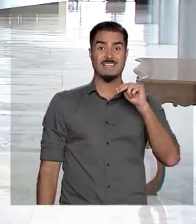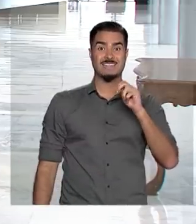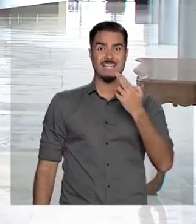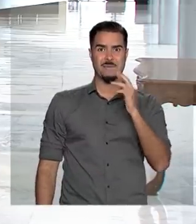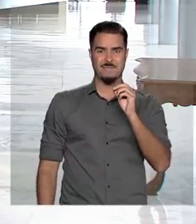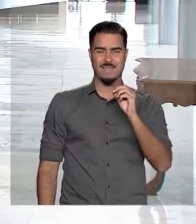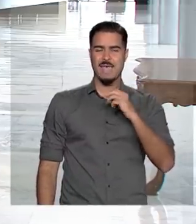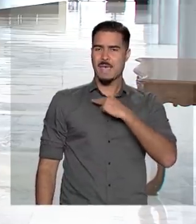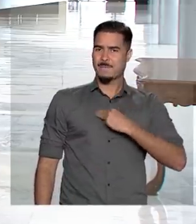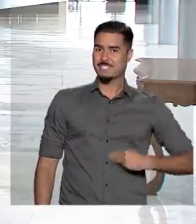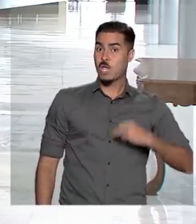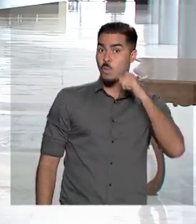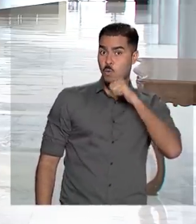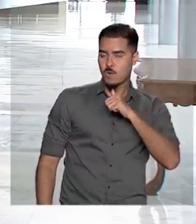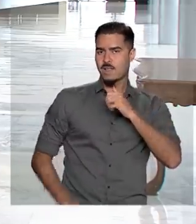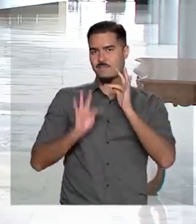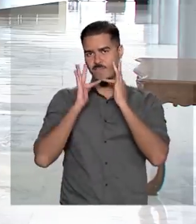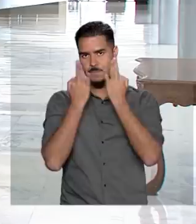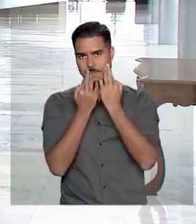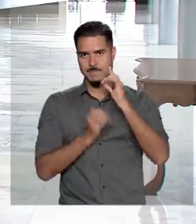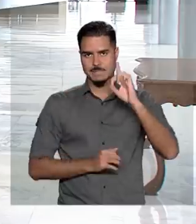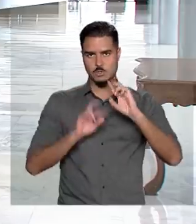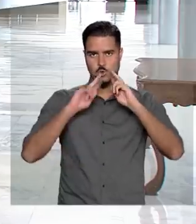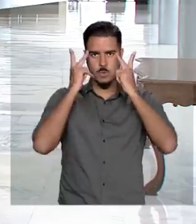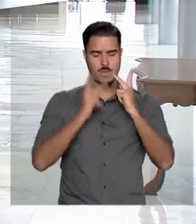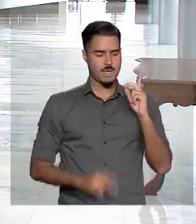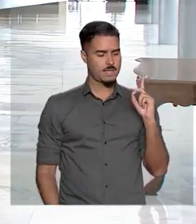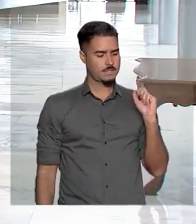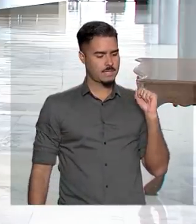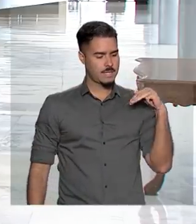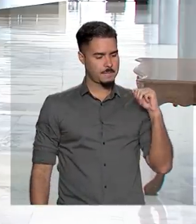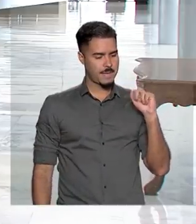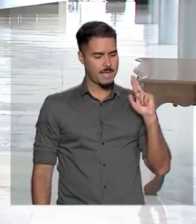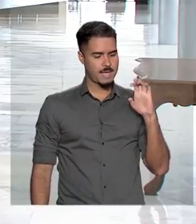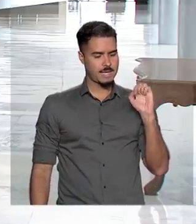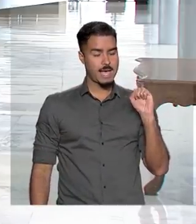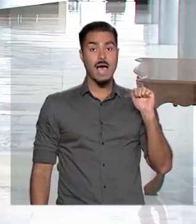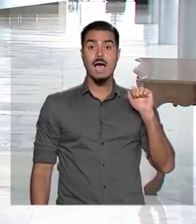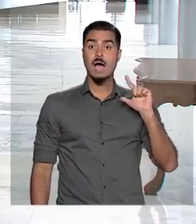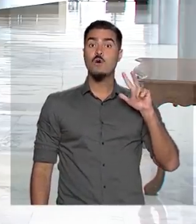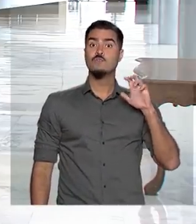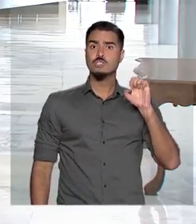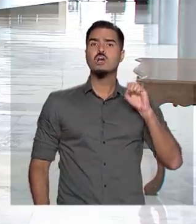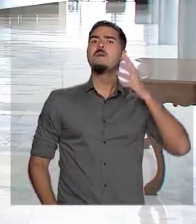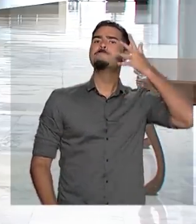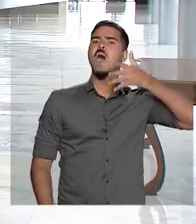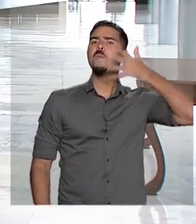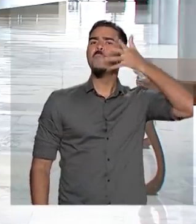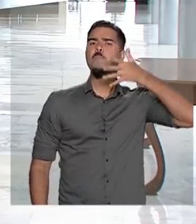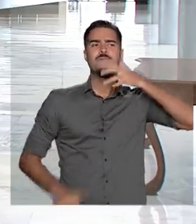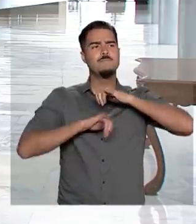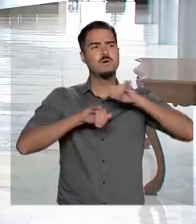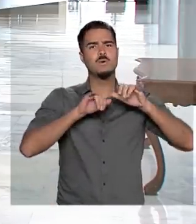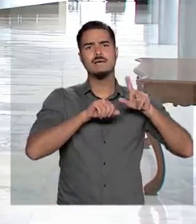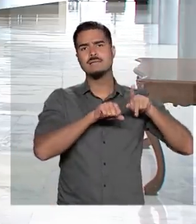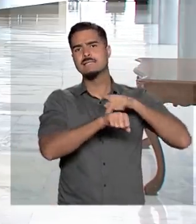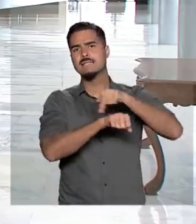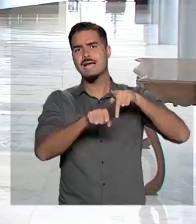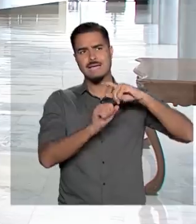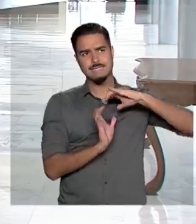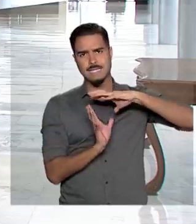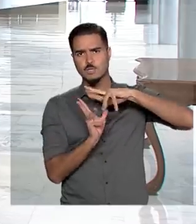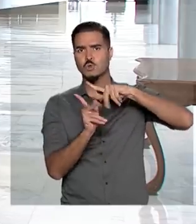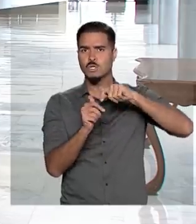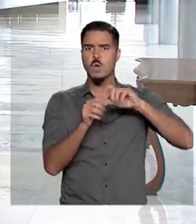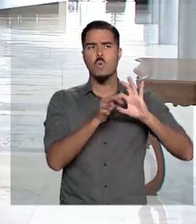da Mulher, da Família e dos Direitos Humanos, Damaris Alves, fez um apelo à comunidade internacional pela união de esforços